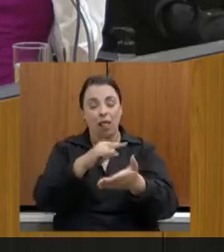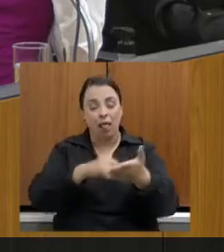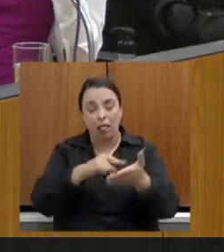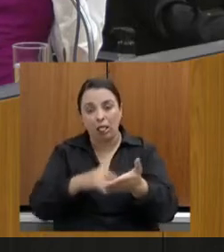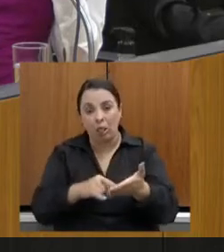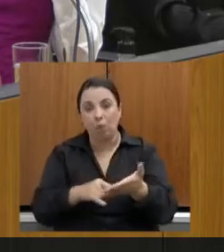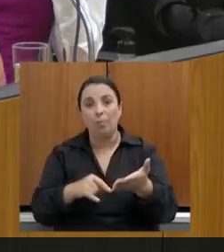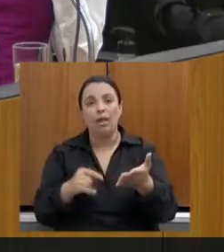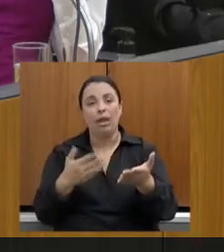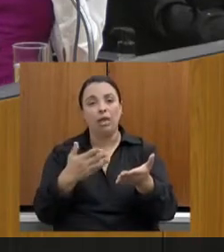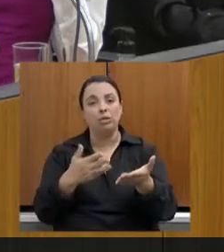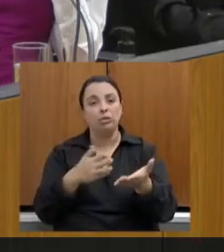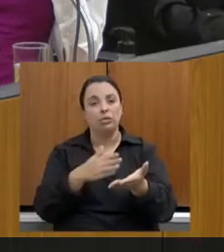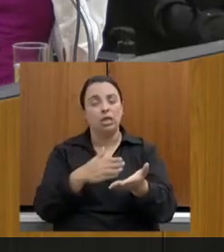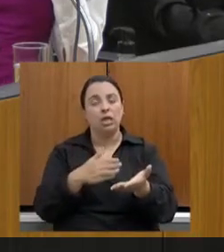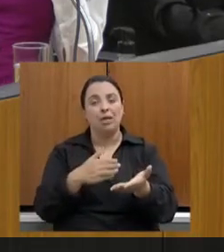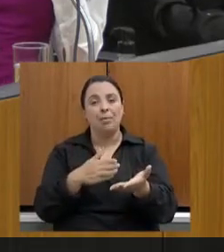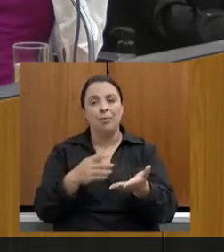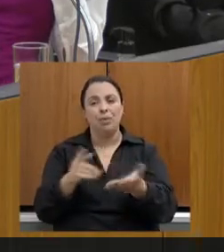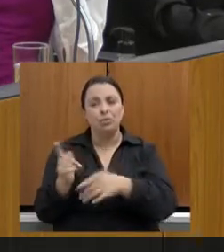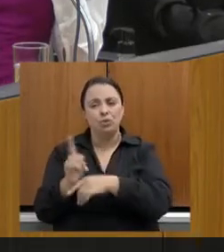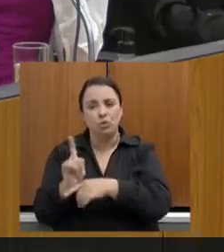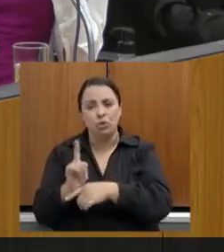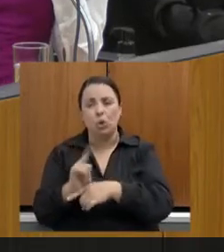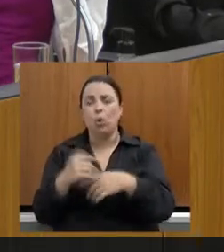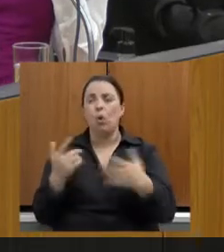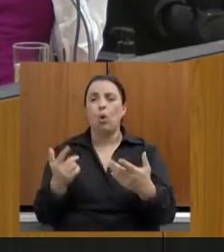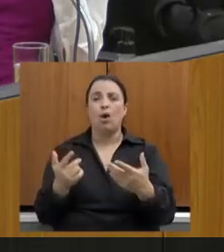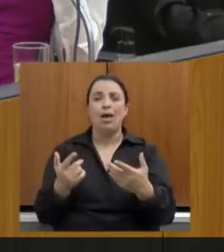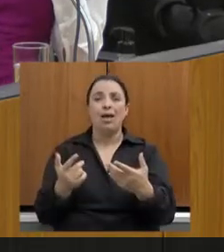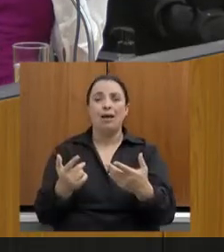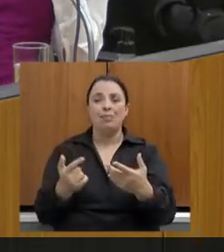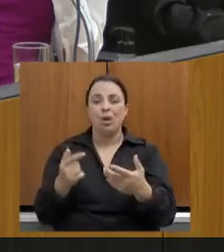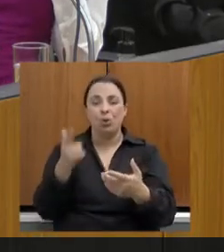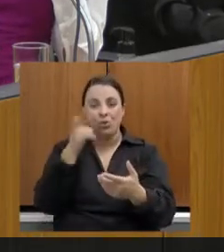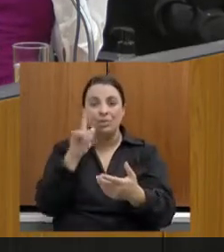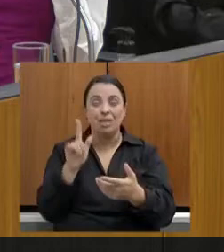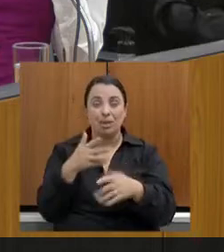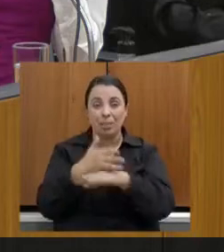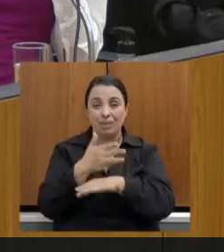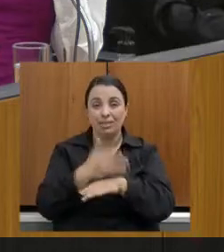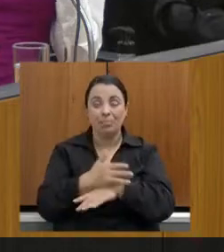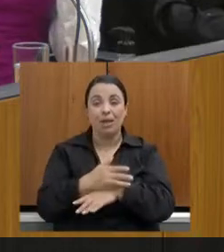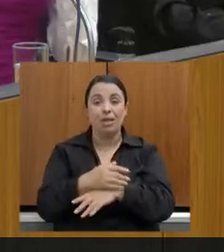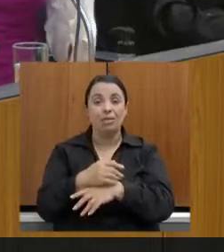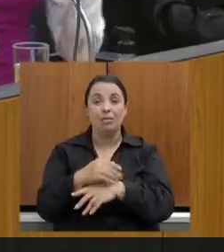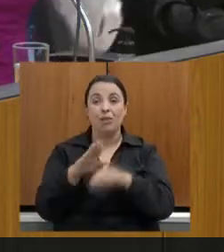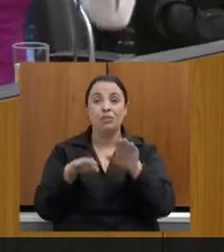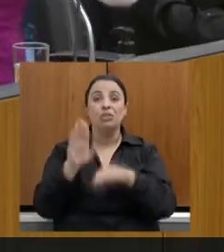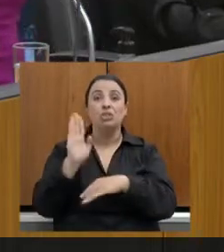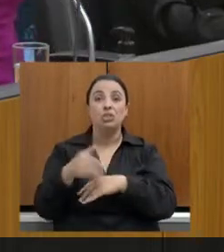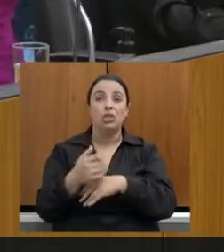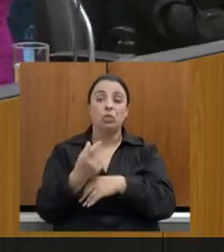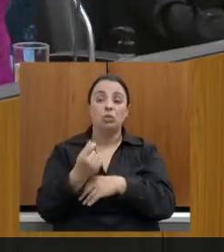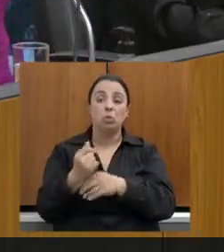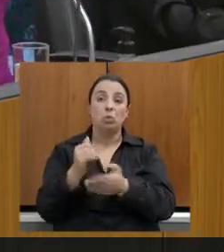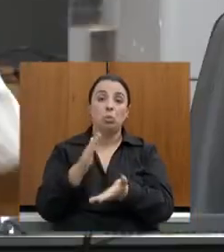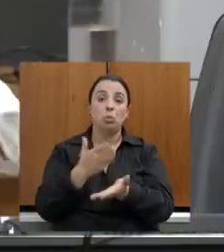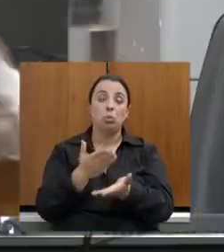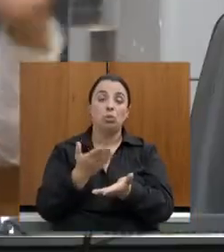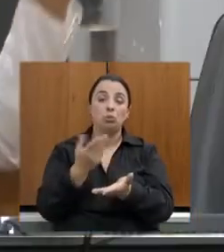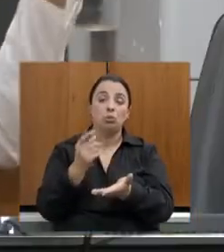essa comprovação, ele já consumiu todo o recurso adquirido. Então, a recomendação dos especialistas